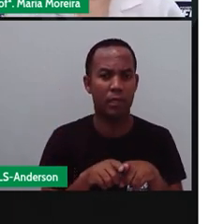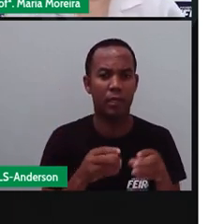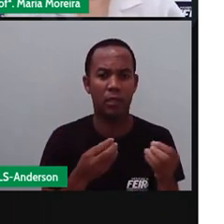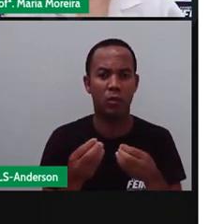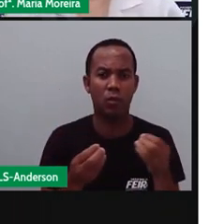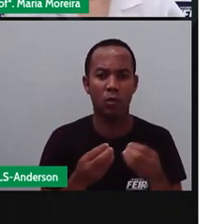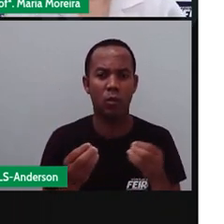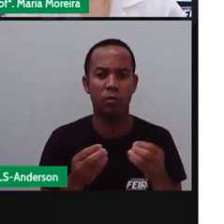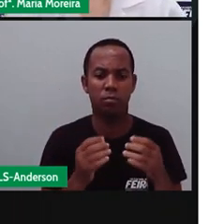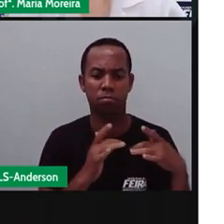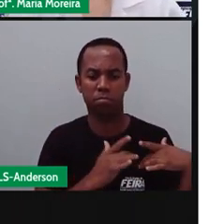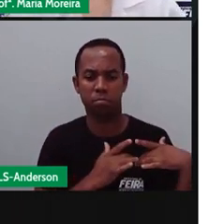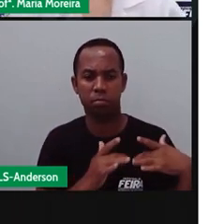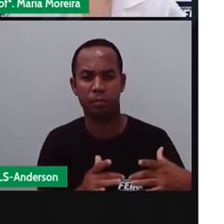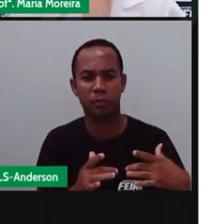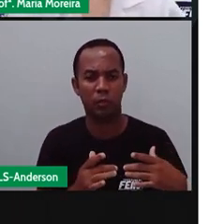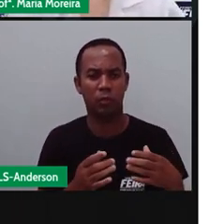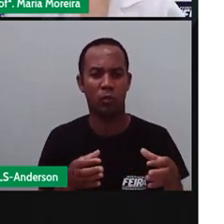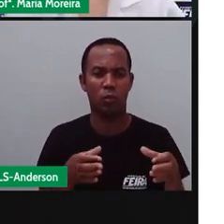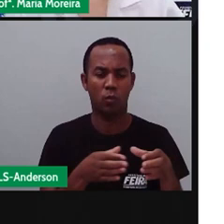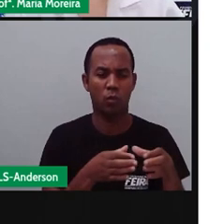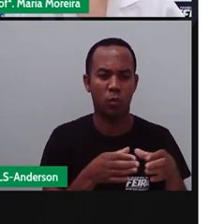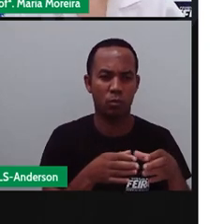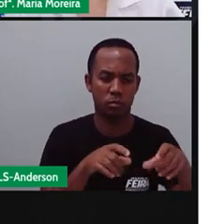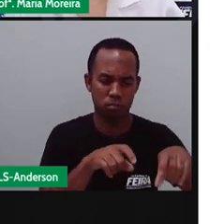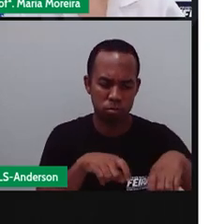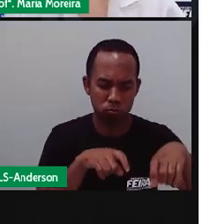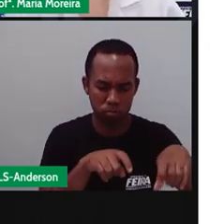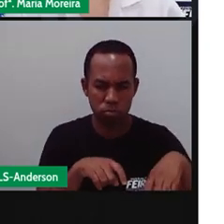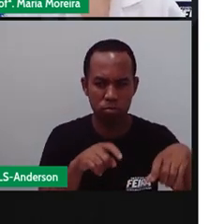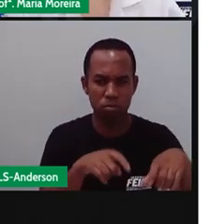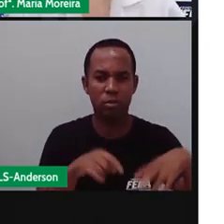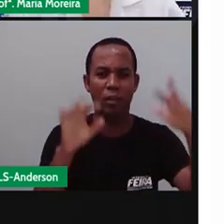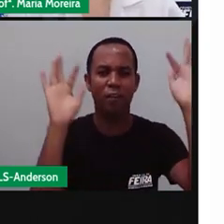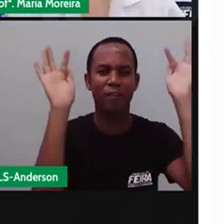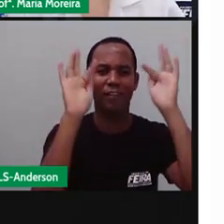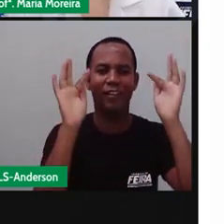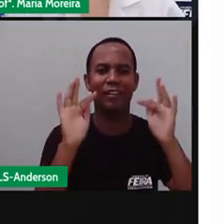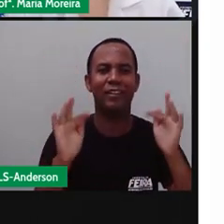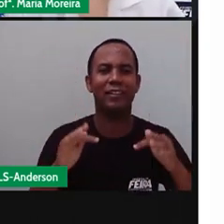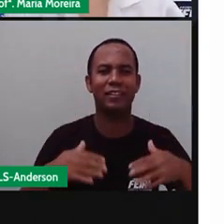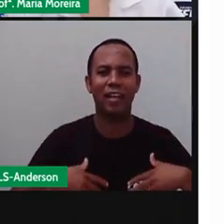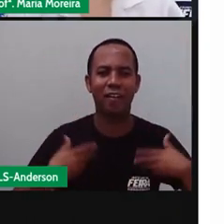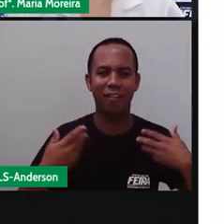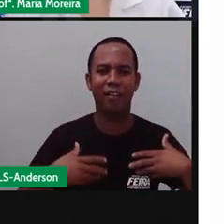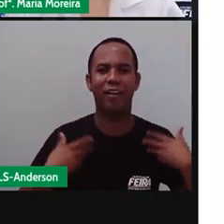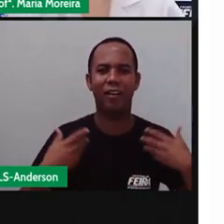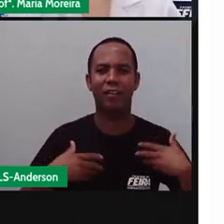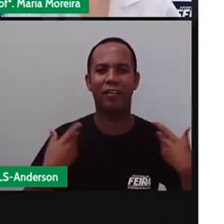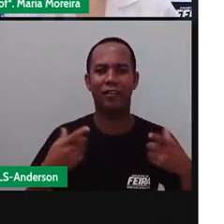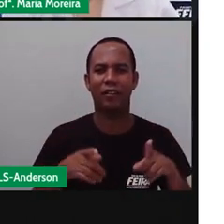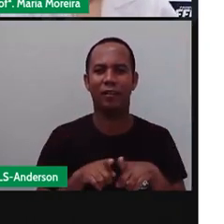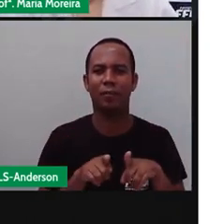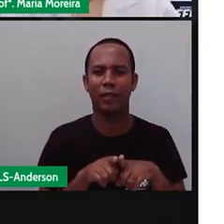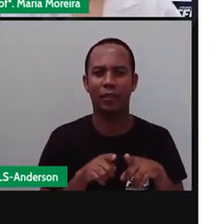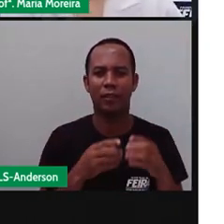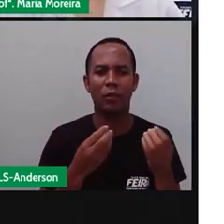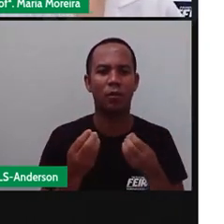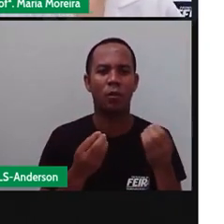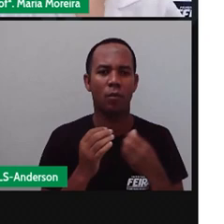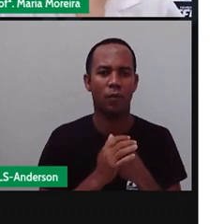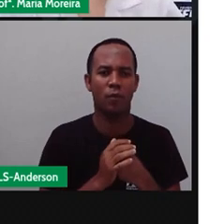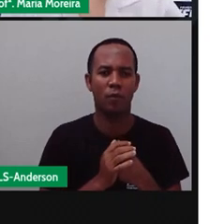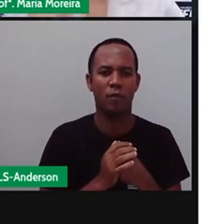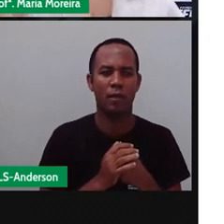recompensados, né? O agricultor sente-se feliz e entusiasmado. Por que ele sente-se feliz? Imagine isso, né?